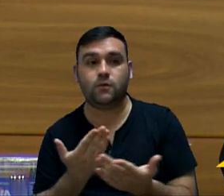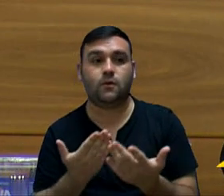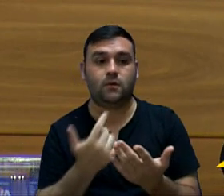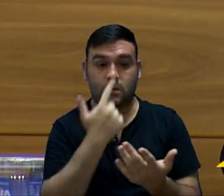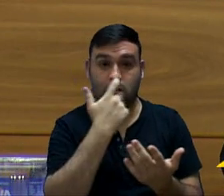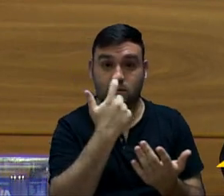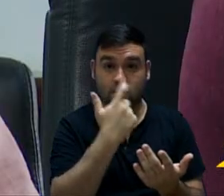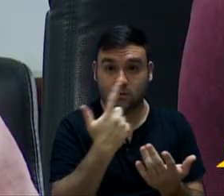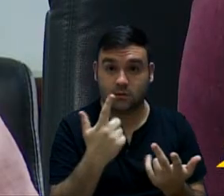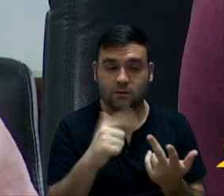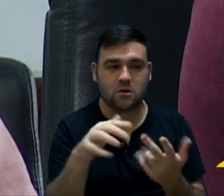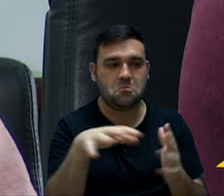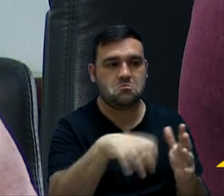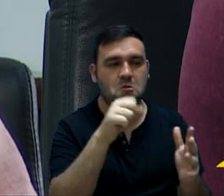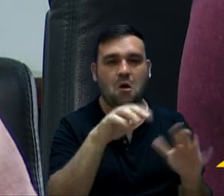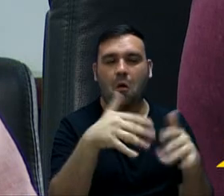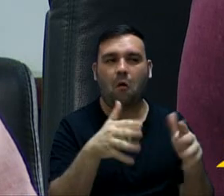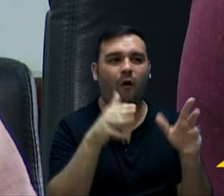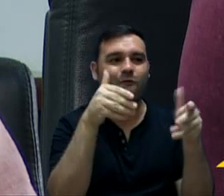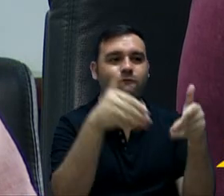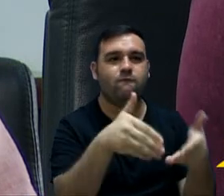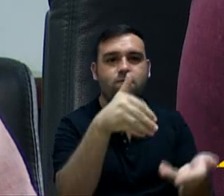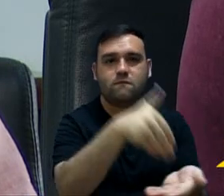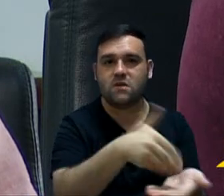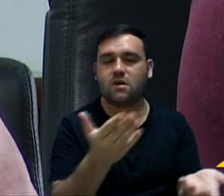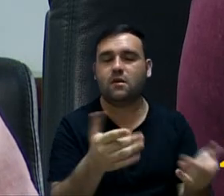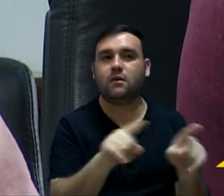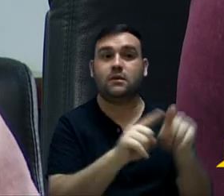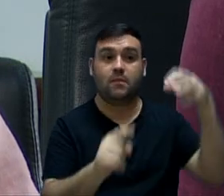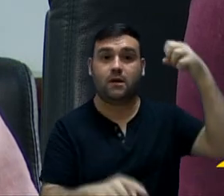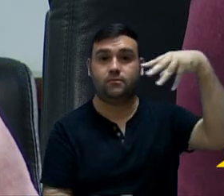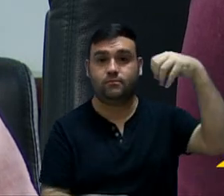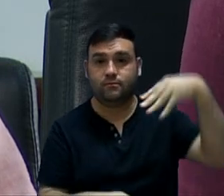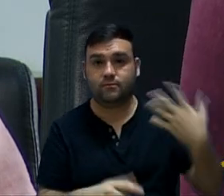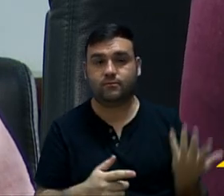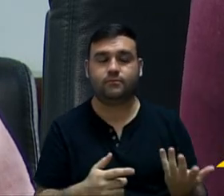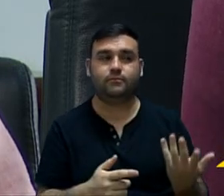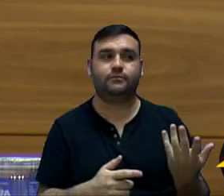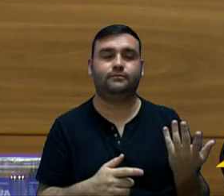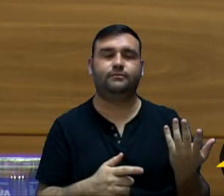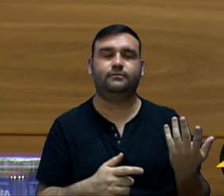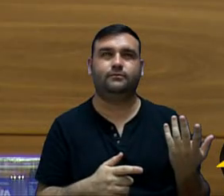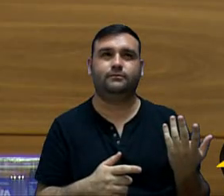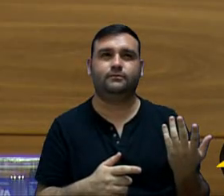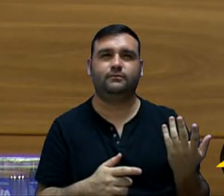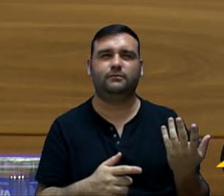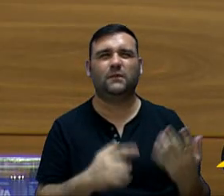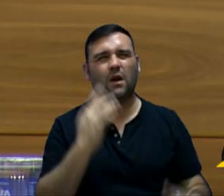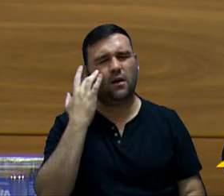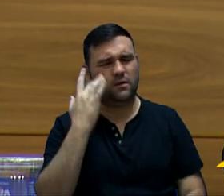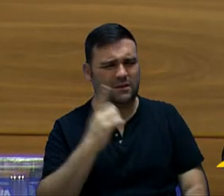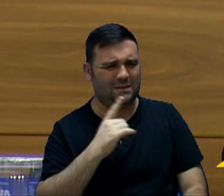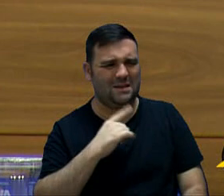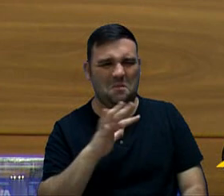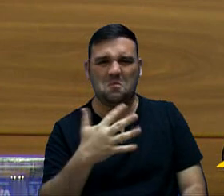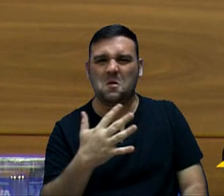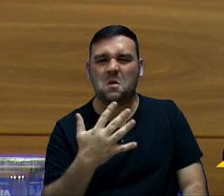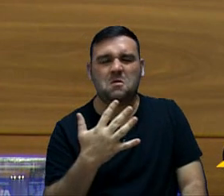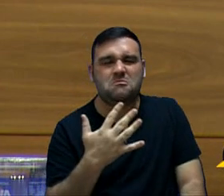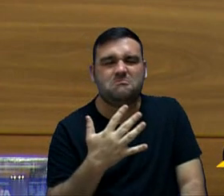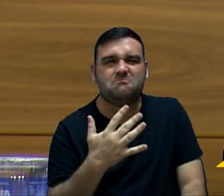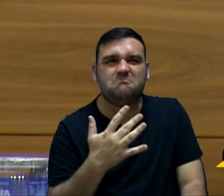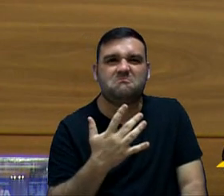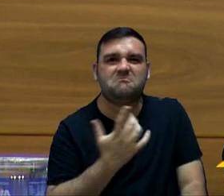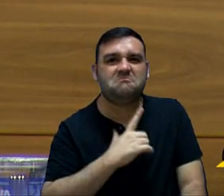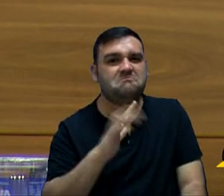lixo, remoção, destinação, iluminação pública, se eu não me engano, algo em torno de